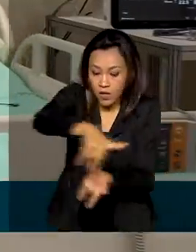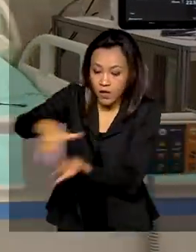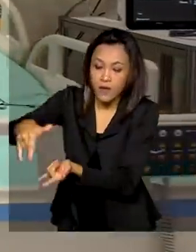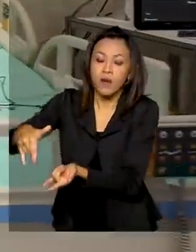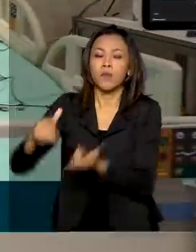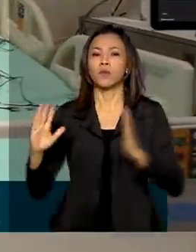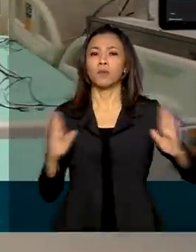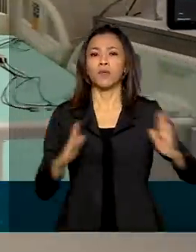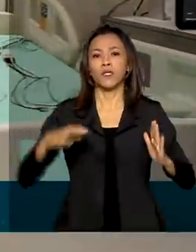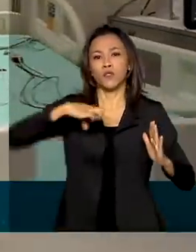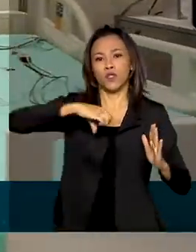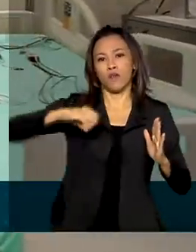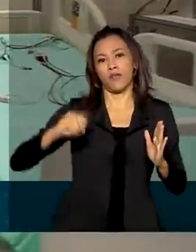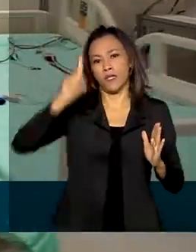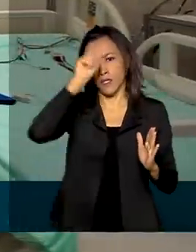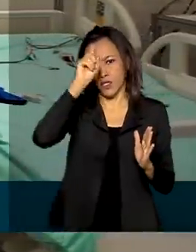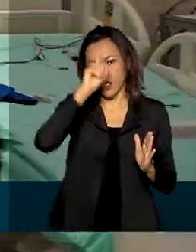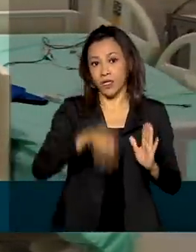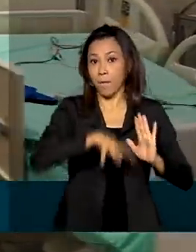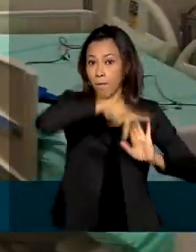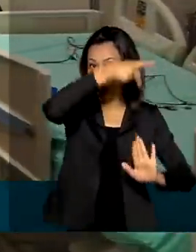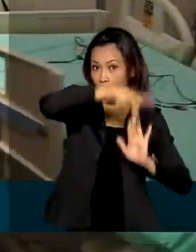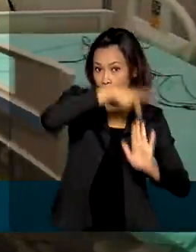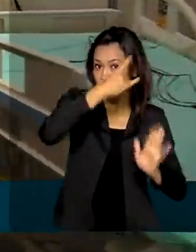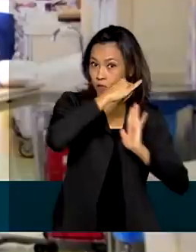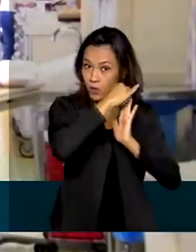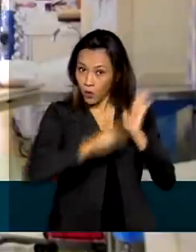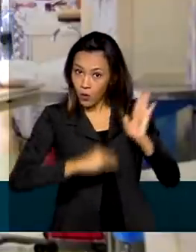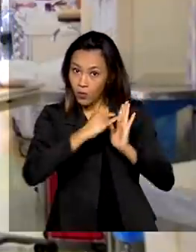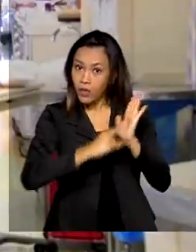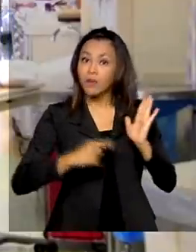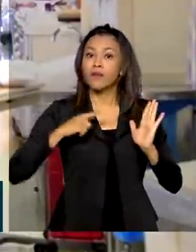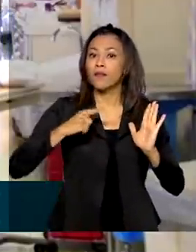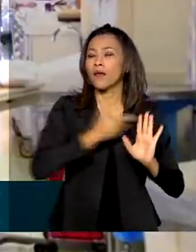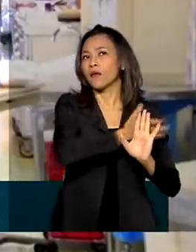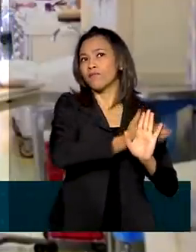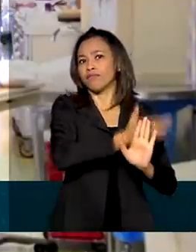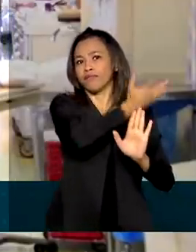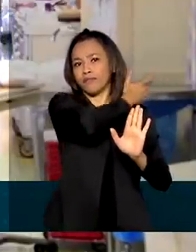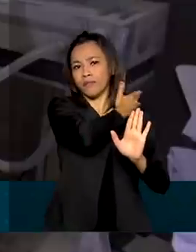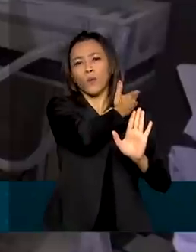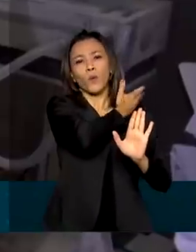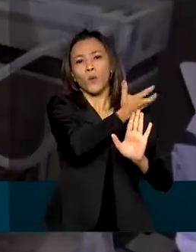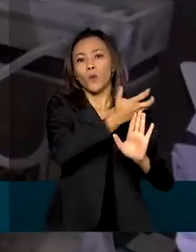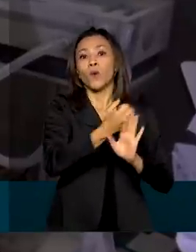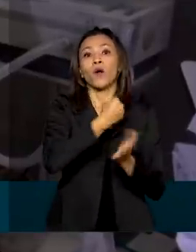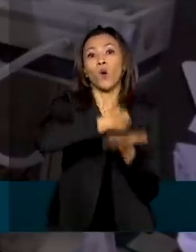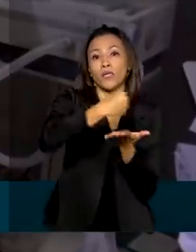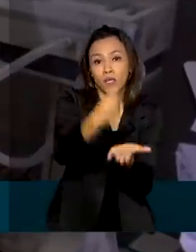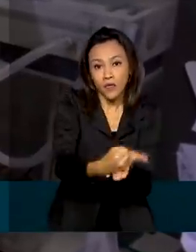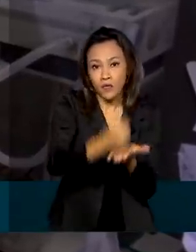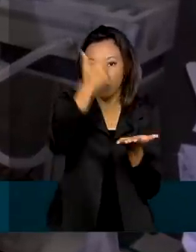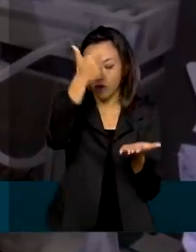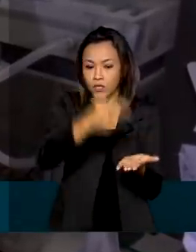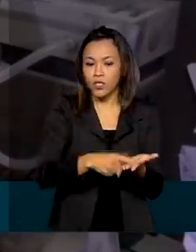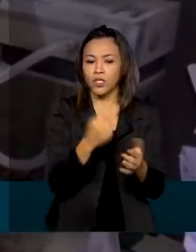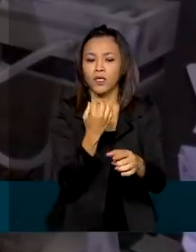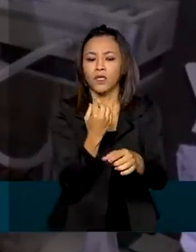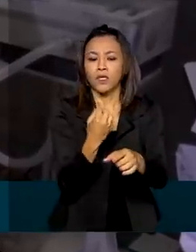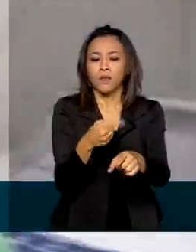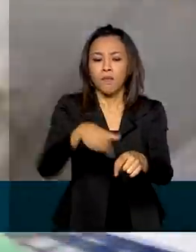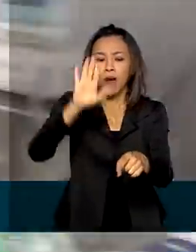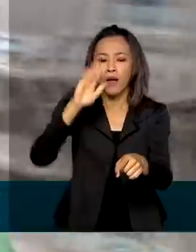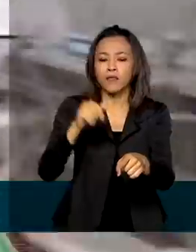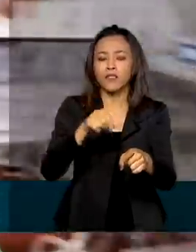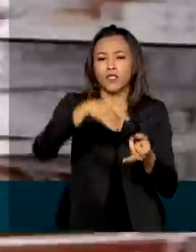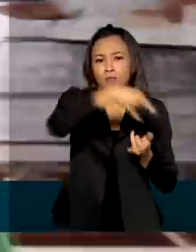90 dias. A portaria também prevê repasses retroativos à contratação de outros 3.201 leitos